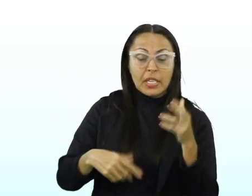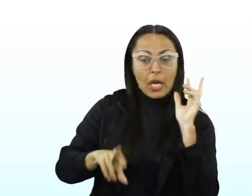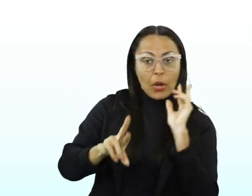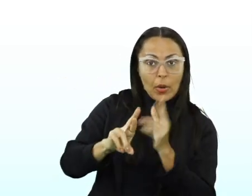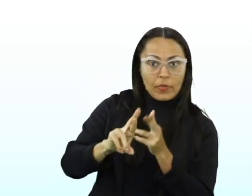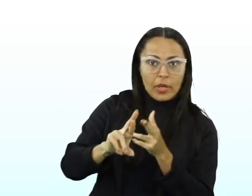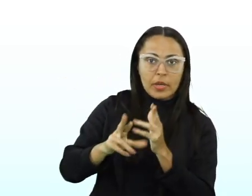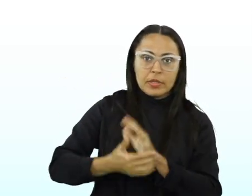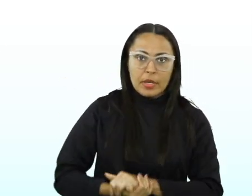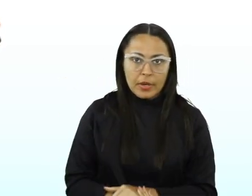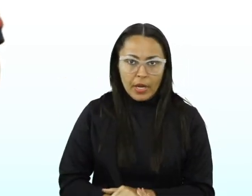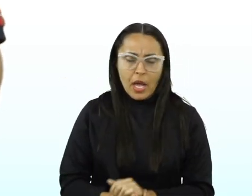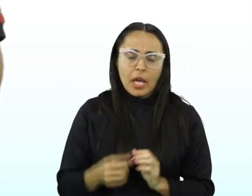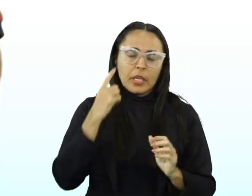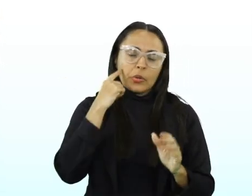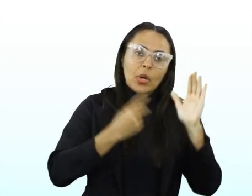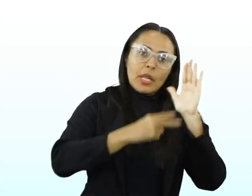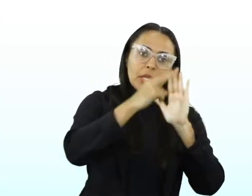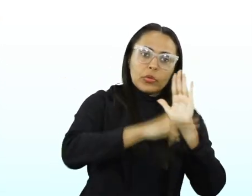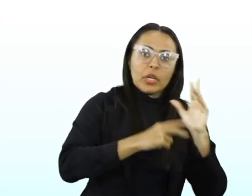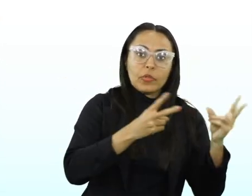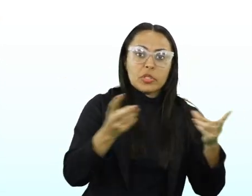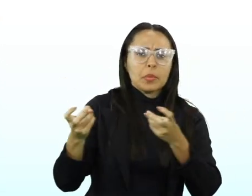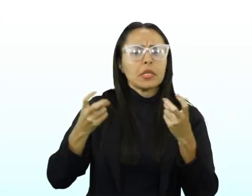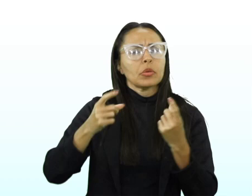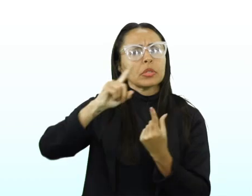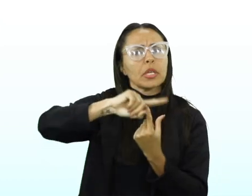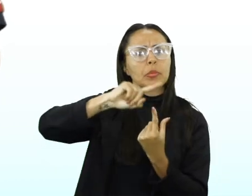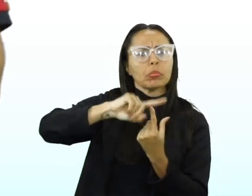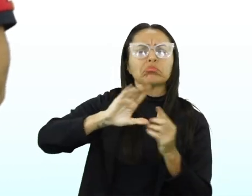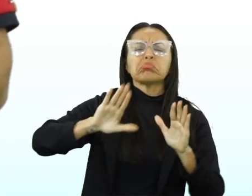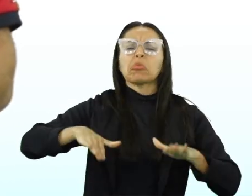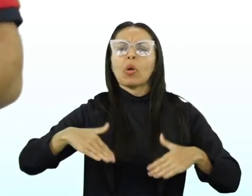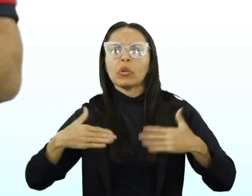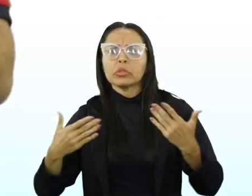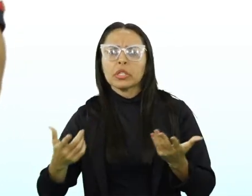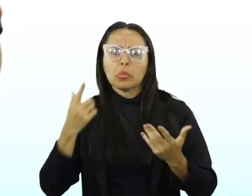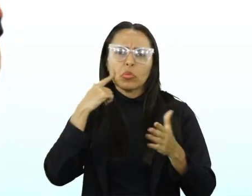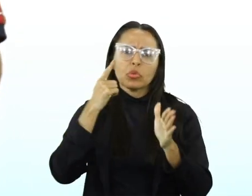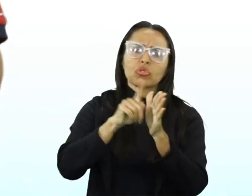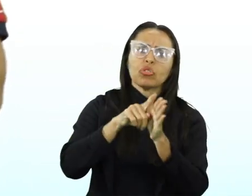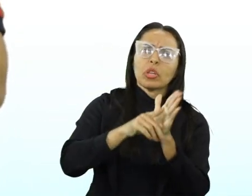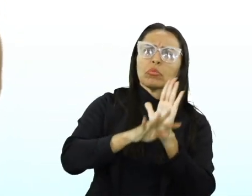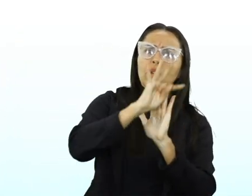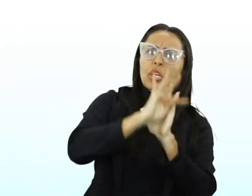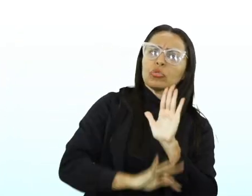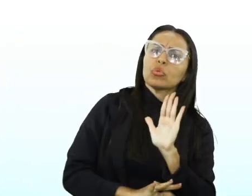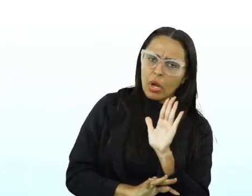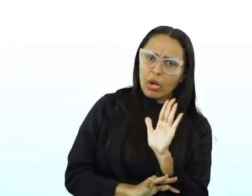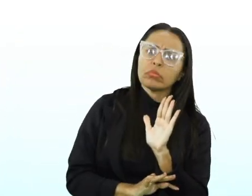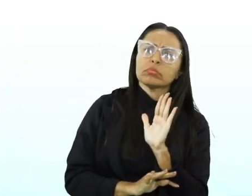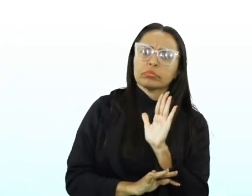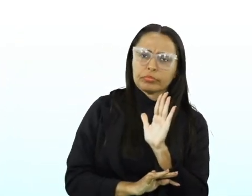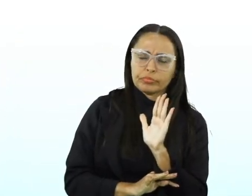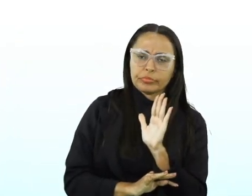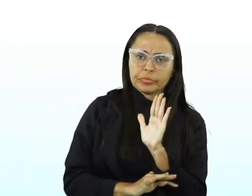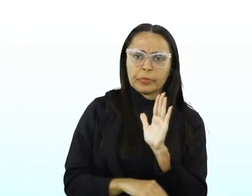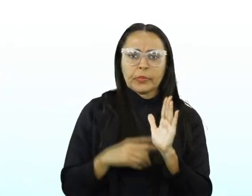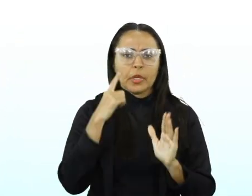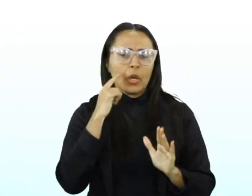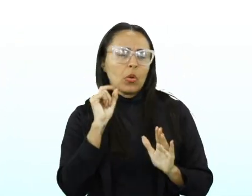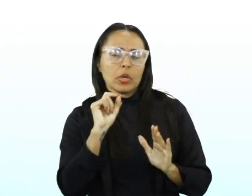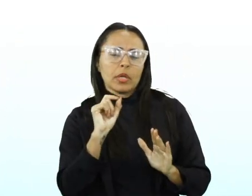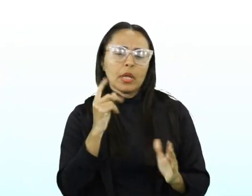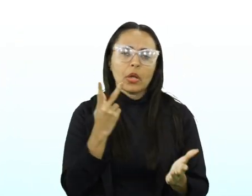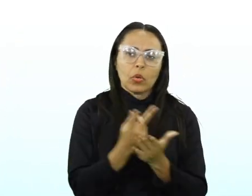A partir daí, com leitura, você vai perceber a tipologia. Qual o tipo de texto eu estou lendo? Qual é o tipo? Qual é o gênero textual? O que é que